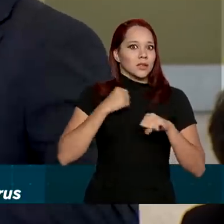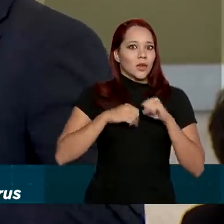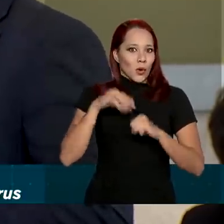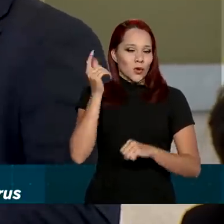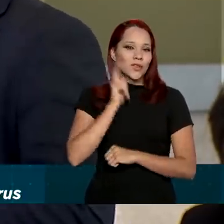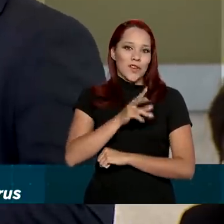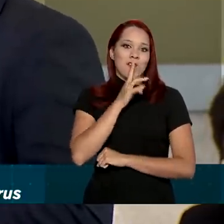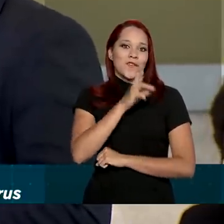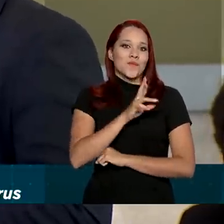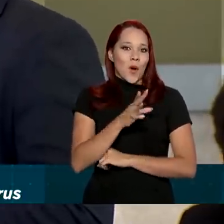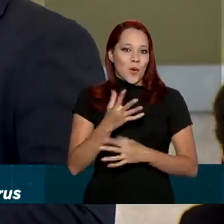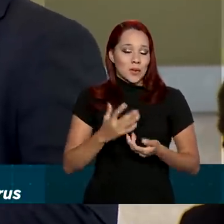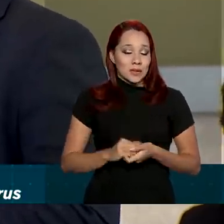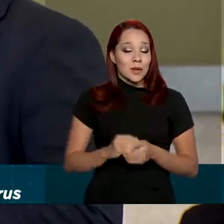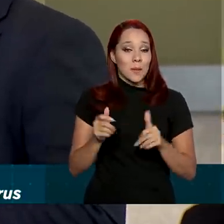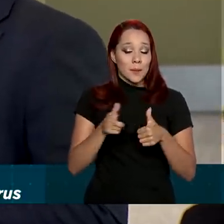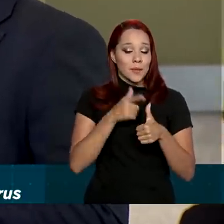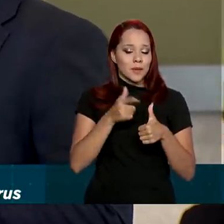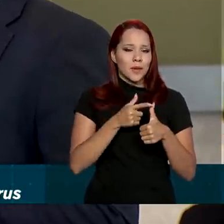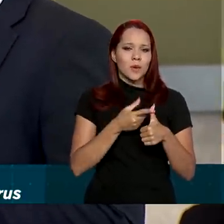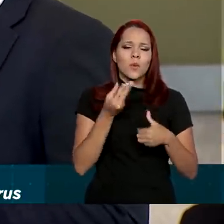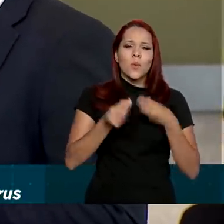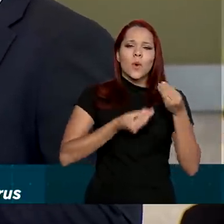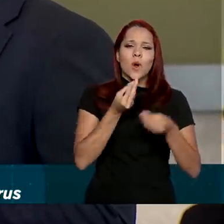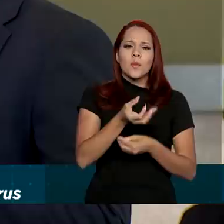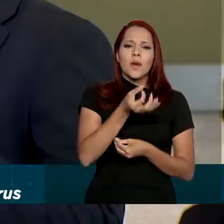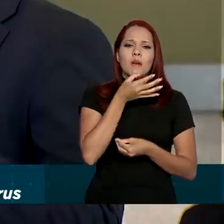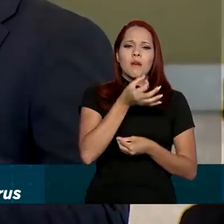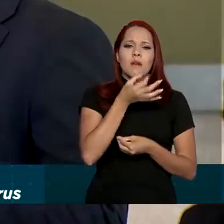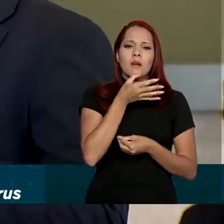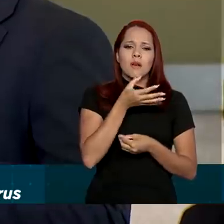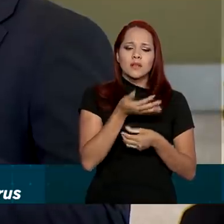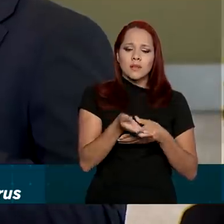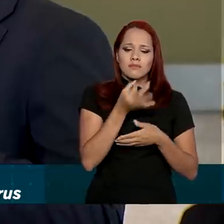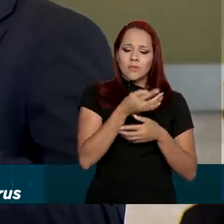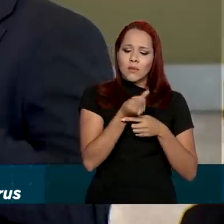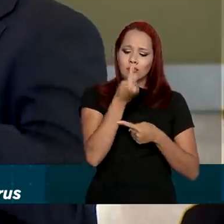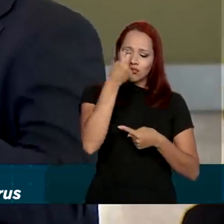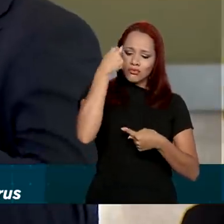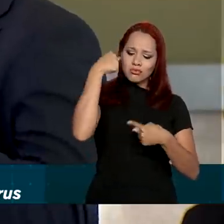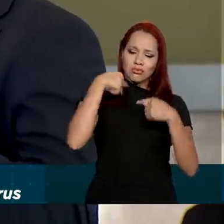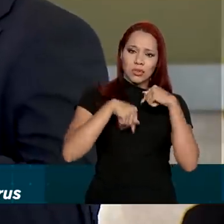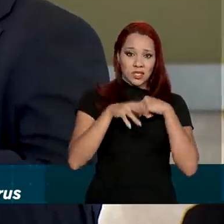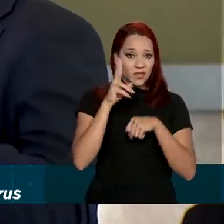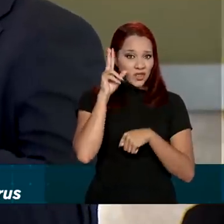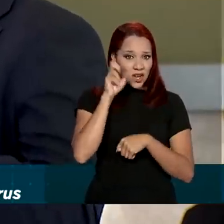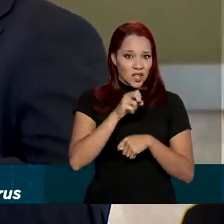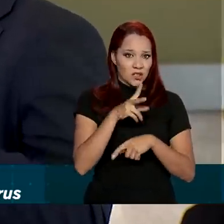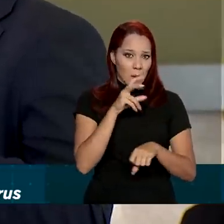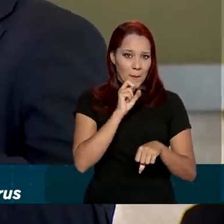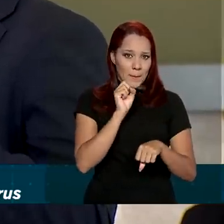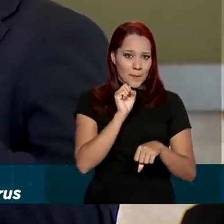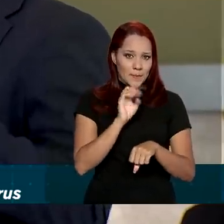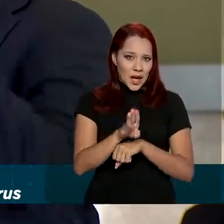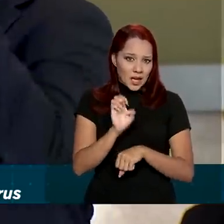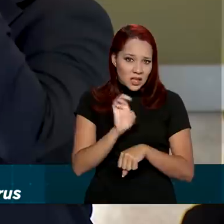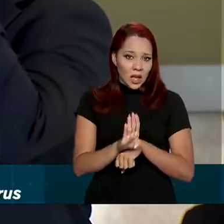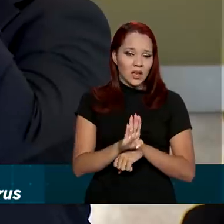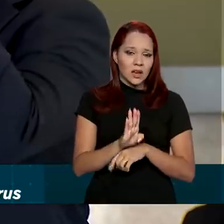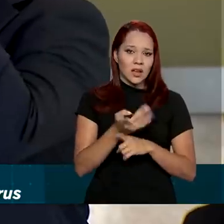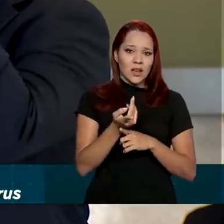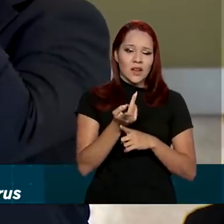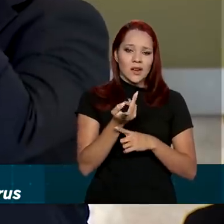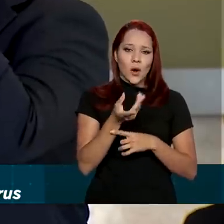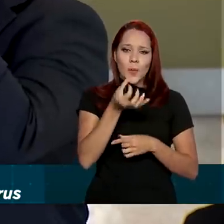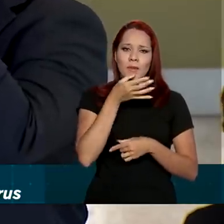dúvida, né? Primeiro, como que o medicamento age? A gente sabe que, diferente de uma bactéria, que o medicamento vai lá e mata, com o vírus, o